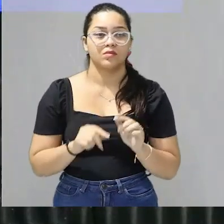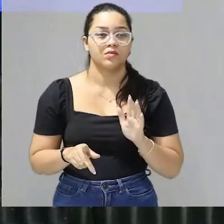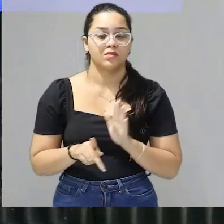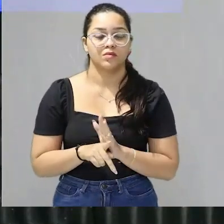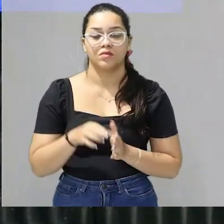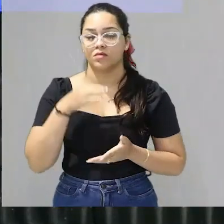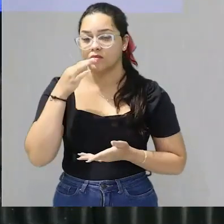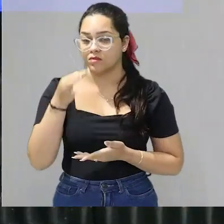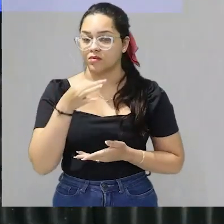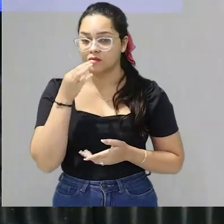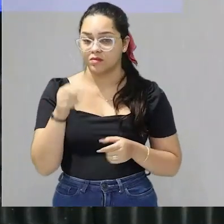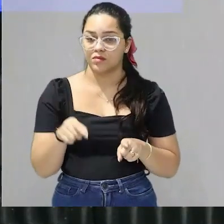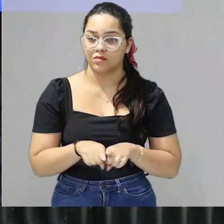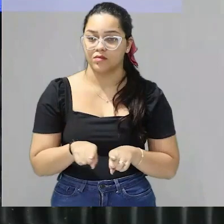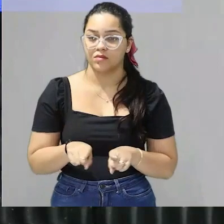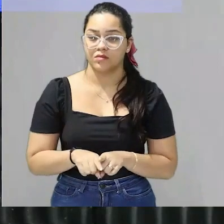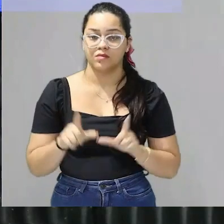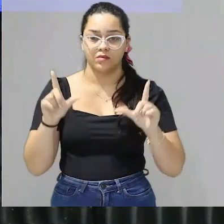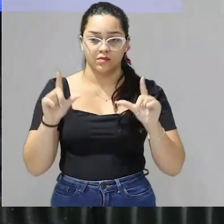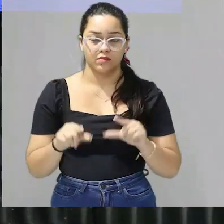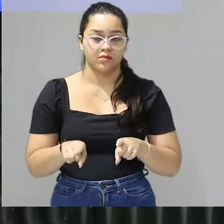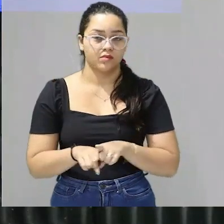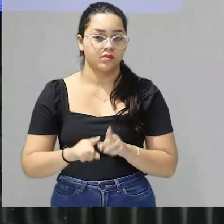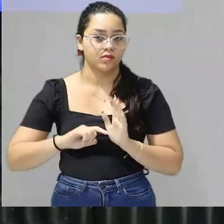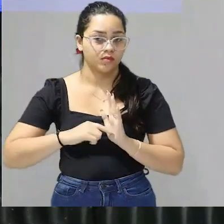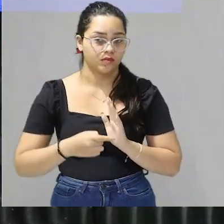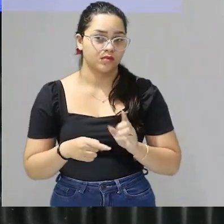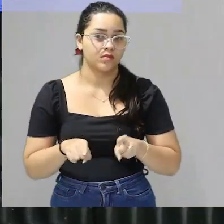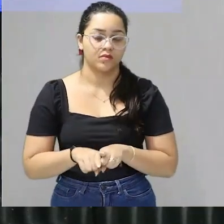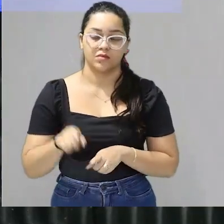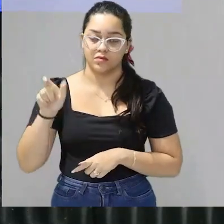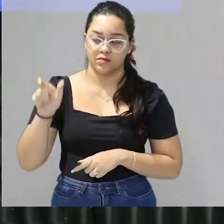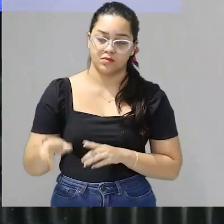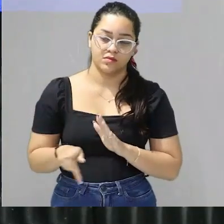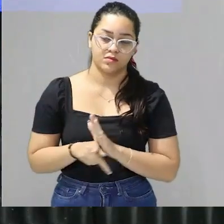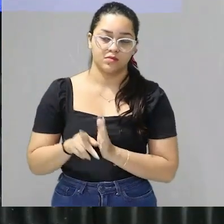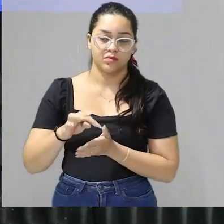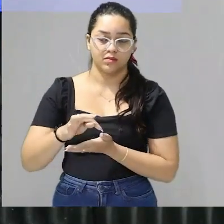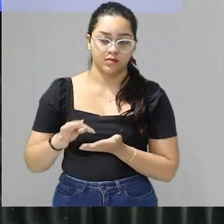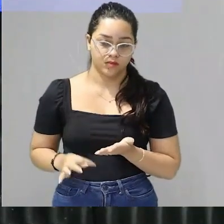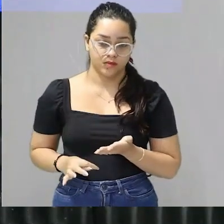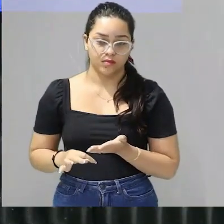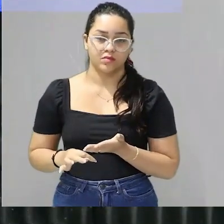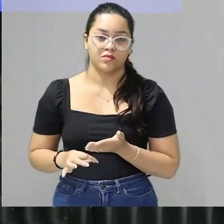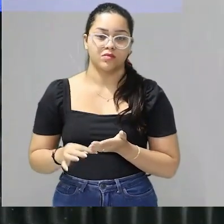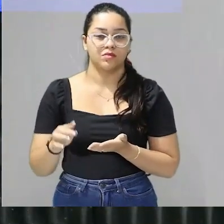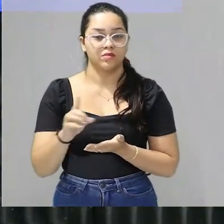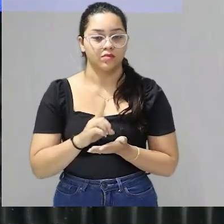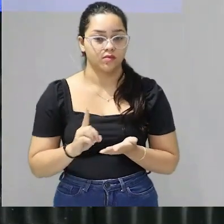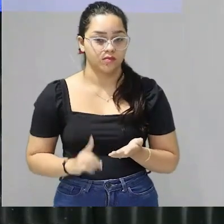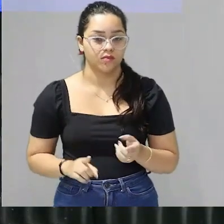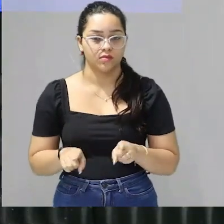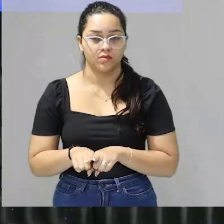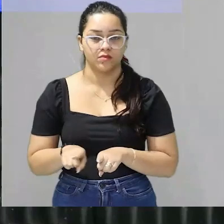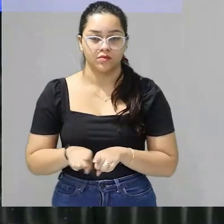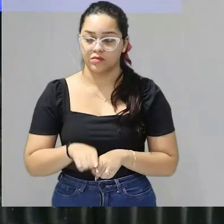argumentativo que diminui a nota do candidato sobretudo nos textos que são dissertativos